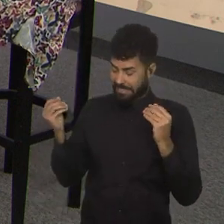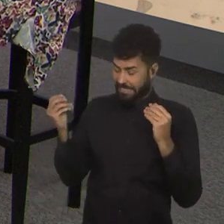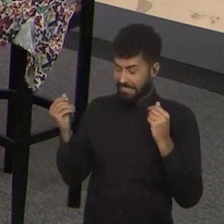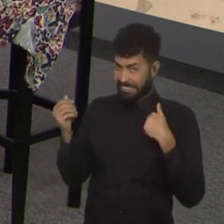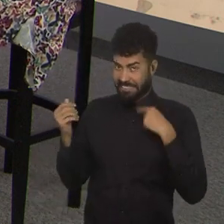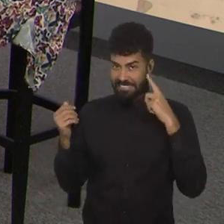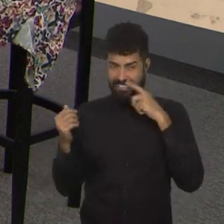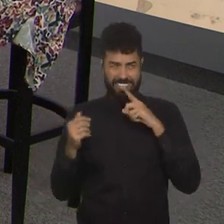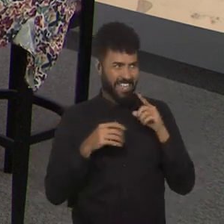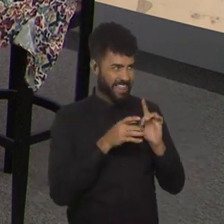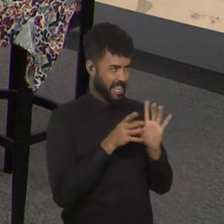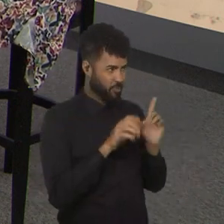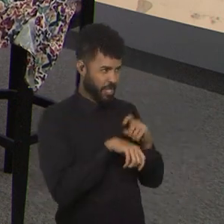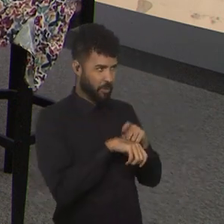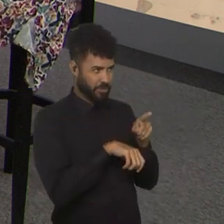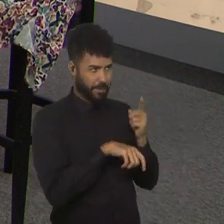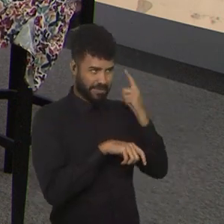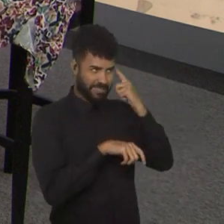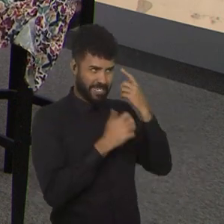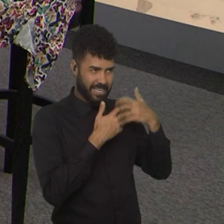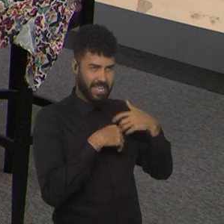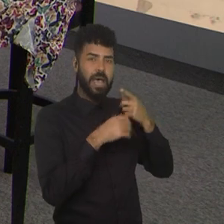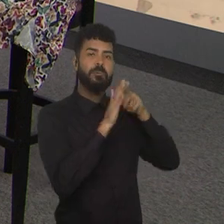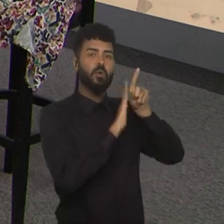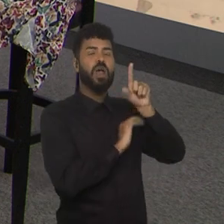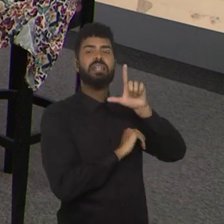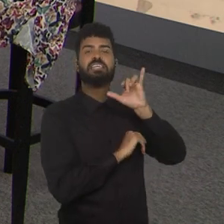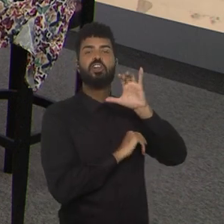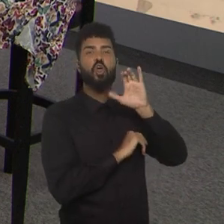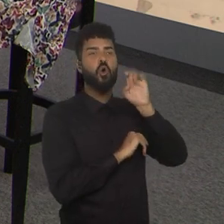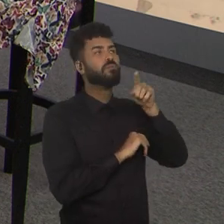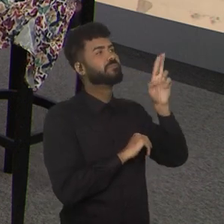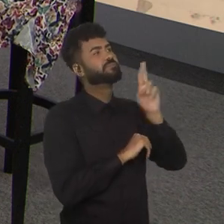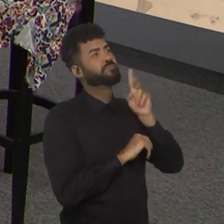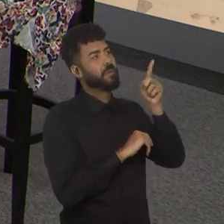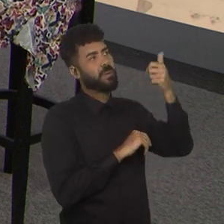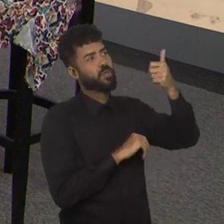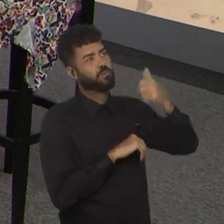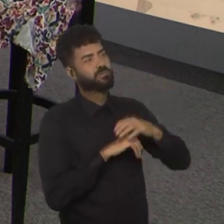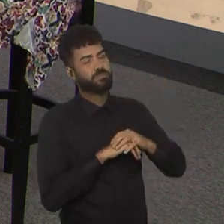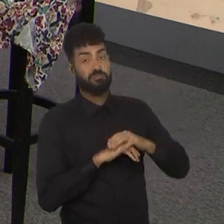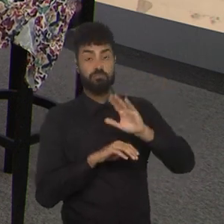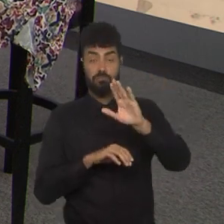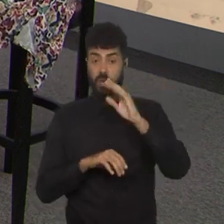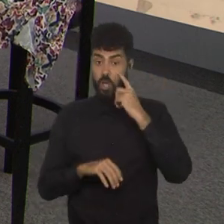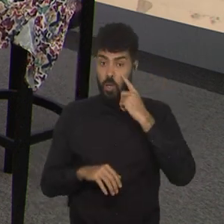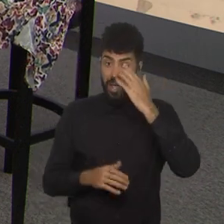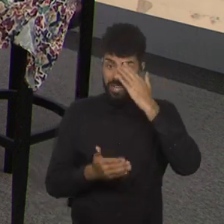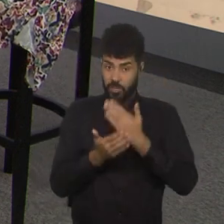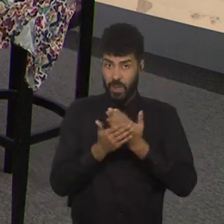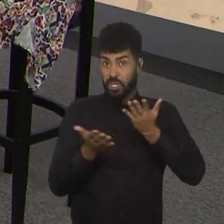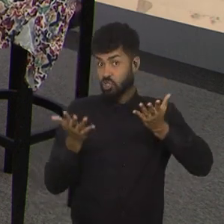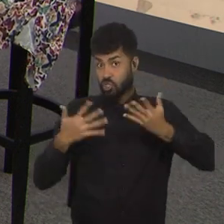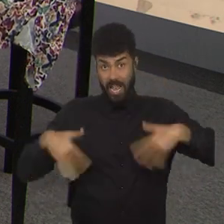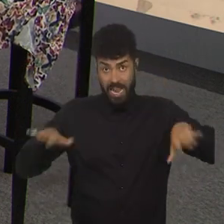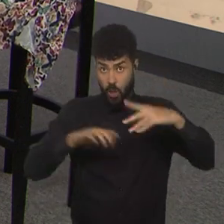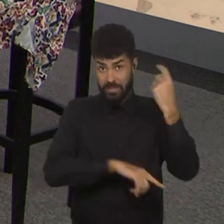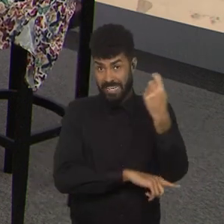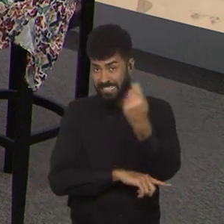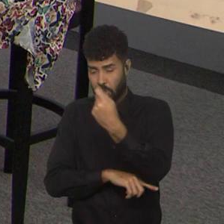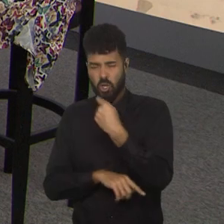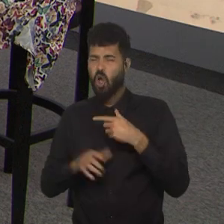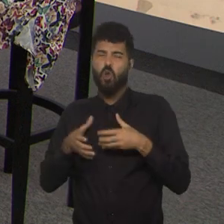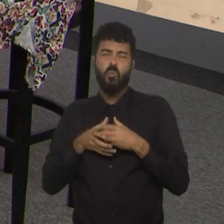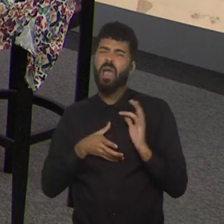Você quer um tempo pra pensar? Eu volto com o Lincoln, Lincoln, então. Olha, geral, de todas as seleções. Não precisa